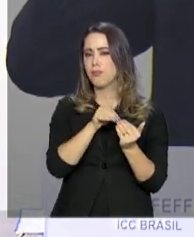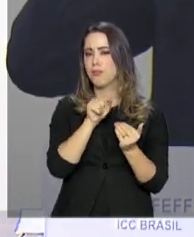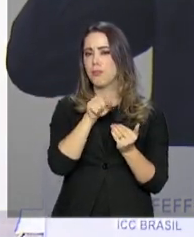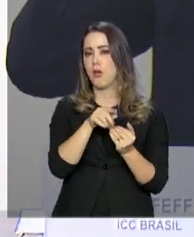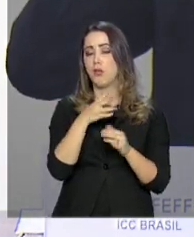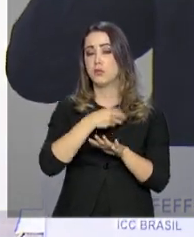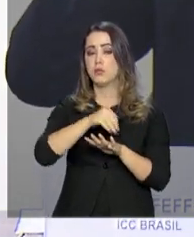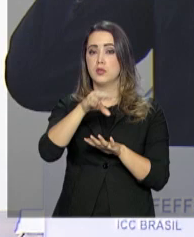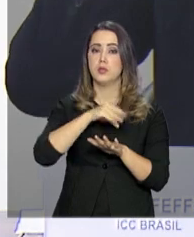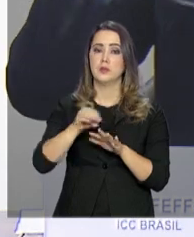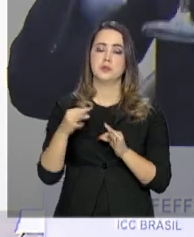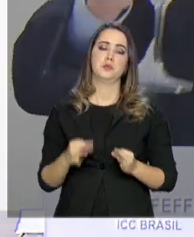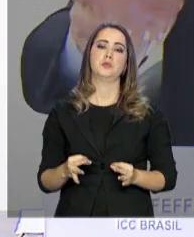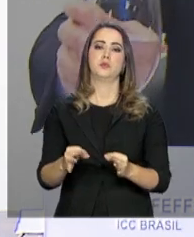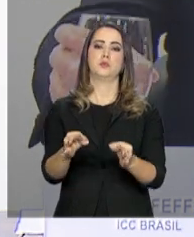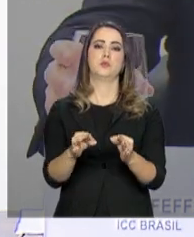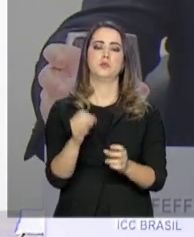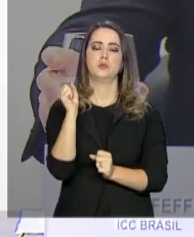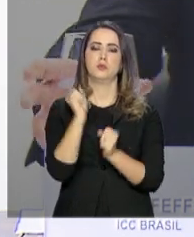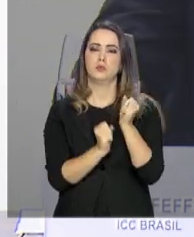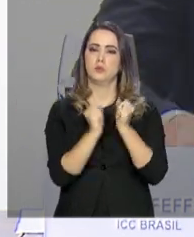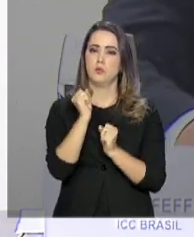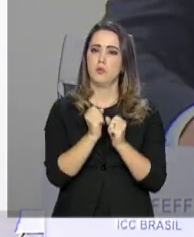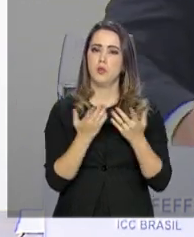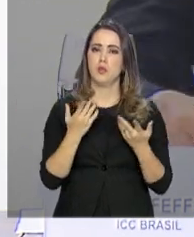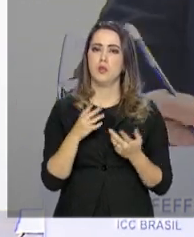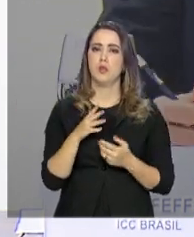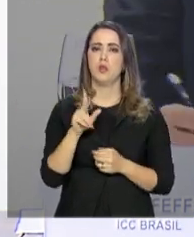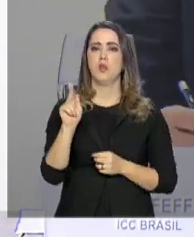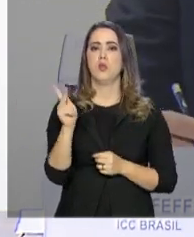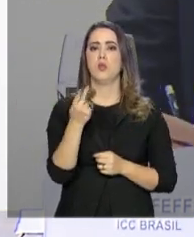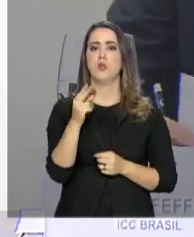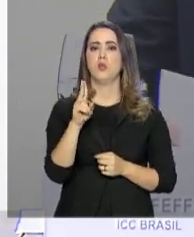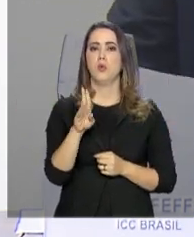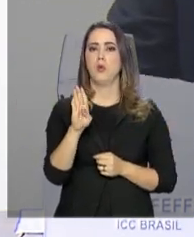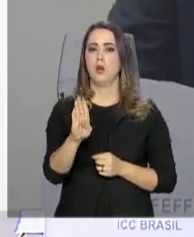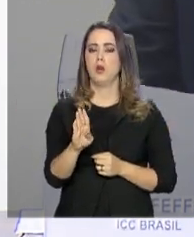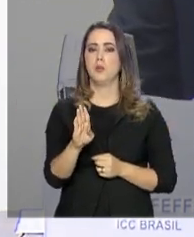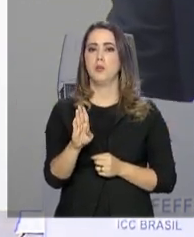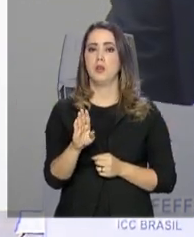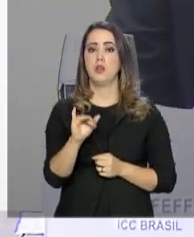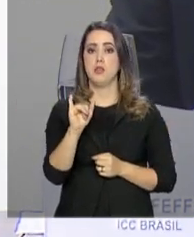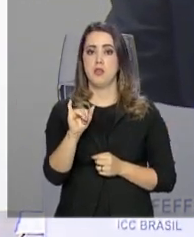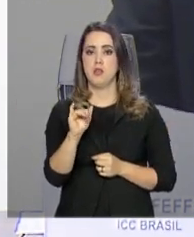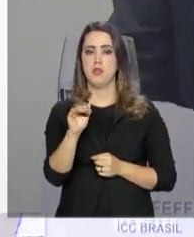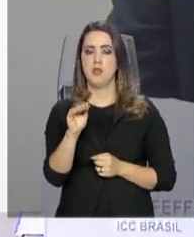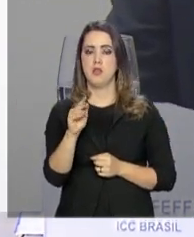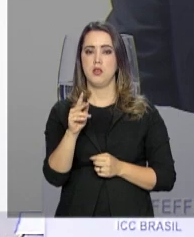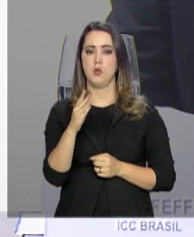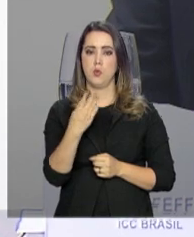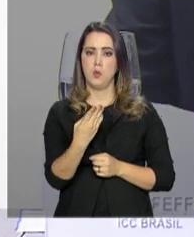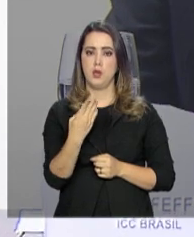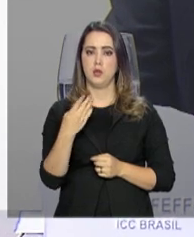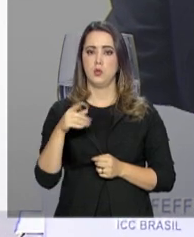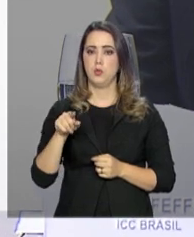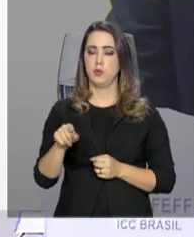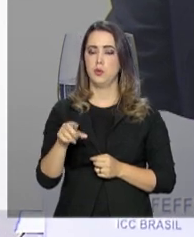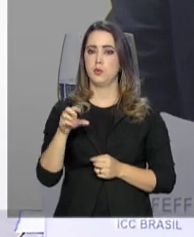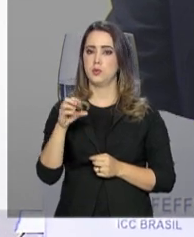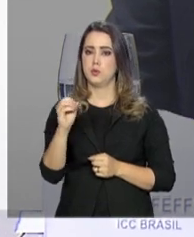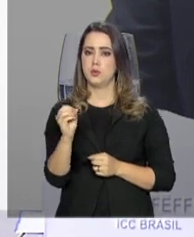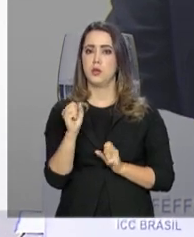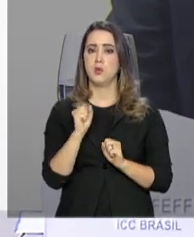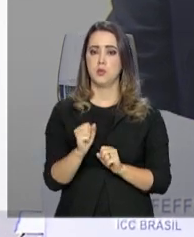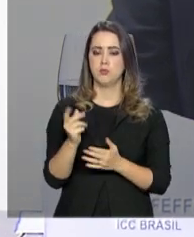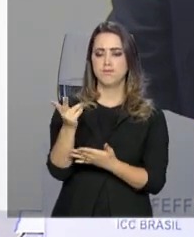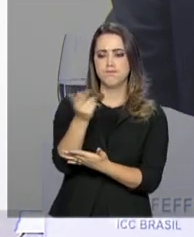sobre tecnologia para a indústria, o RUB i4.0 permitirá mapear e